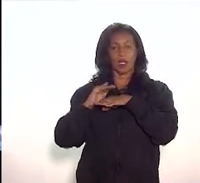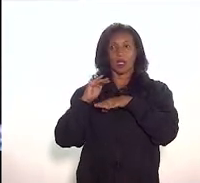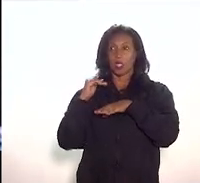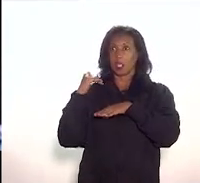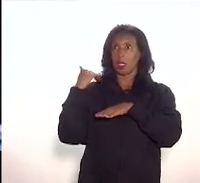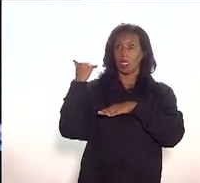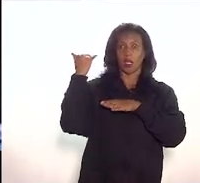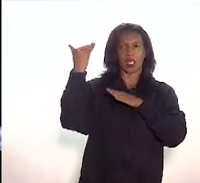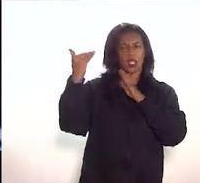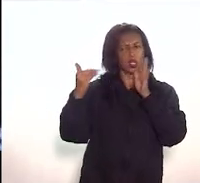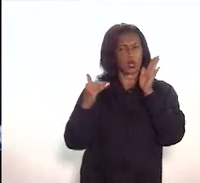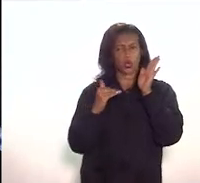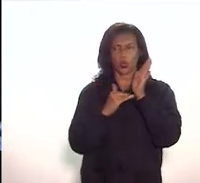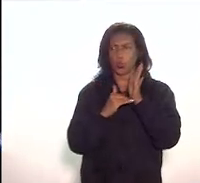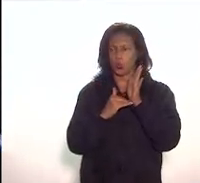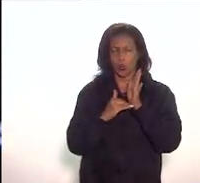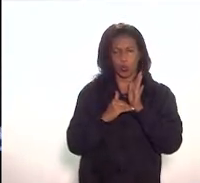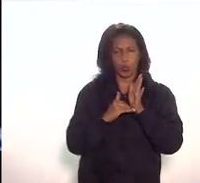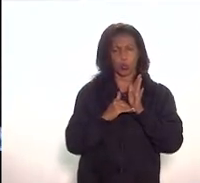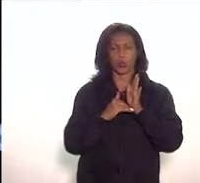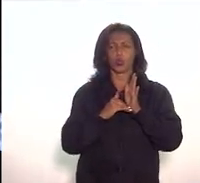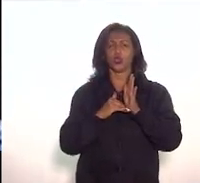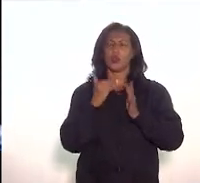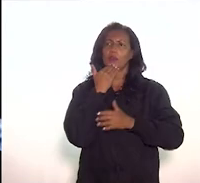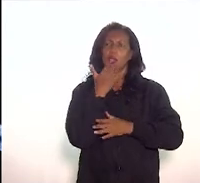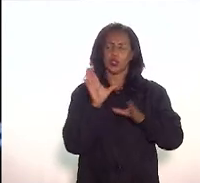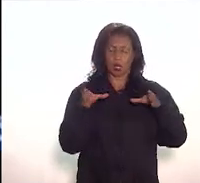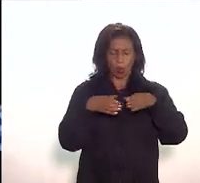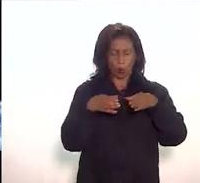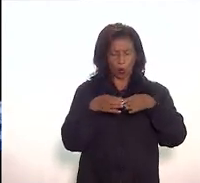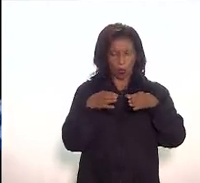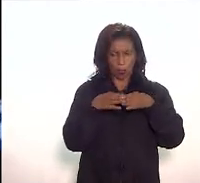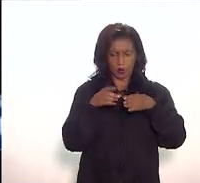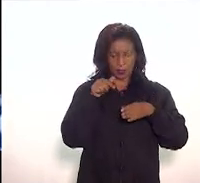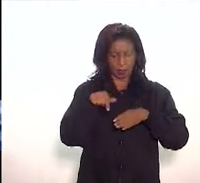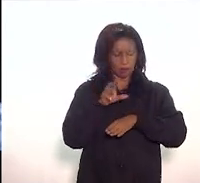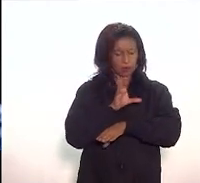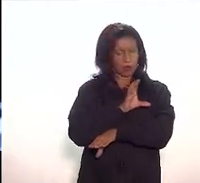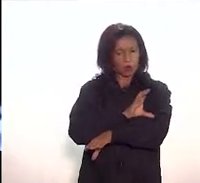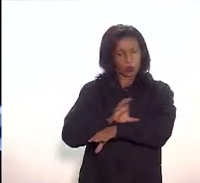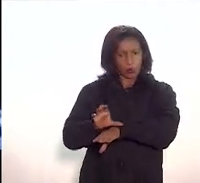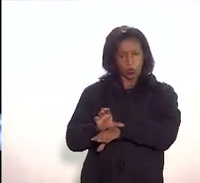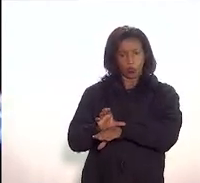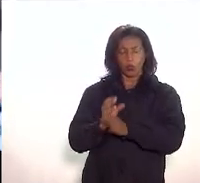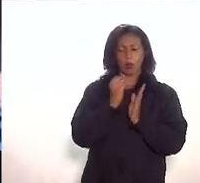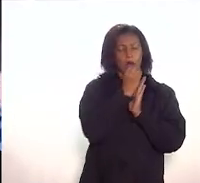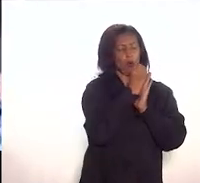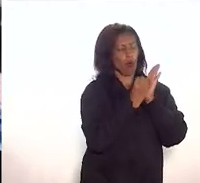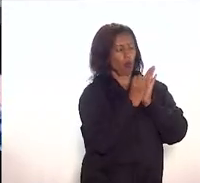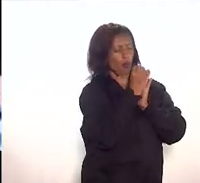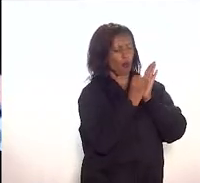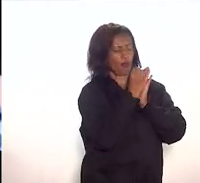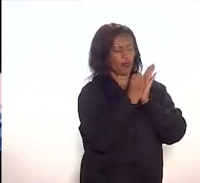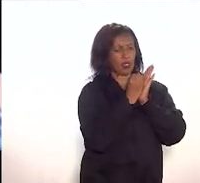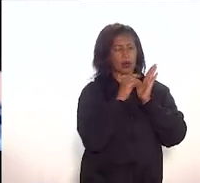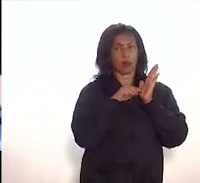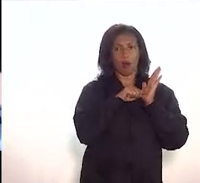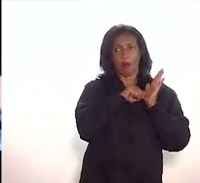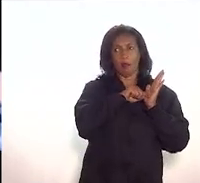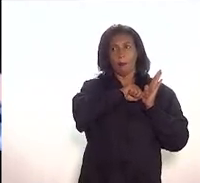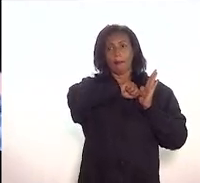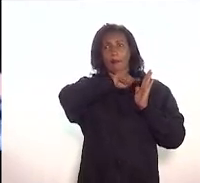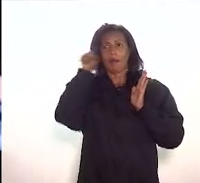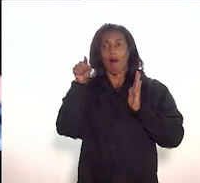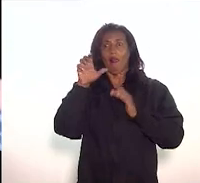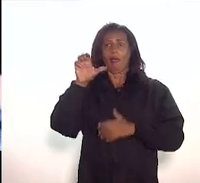instância, até proponho que a própria comissão dessa audiência elabore um ofício para estar sendo enviada à própria Câmara Municipal, para pensar a discussão